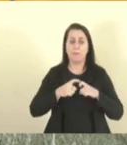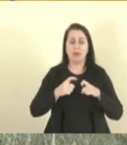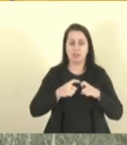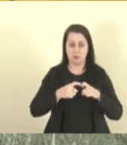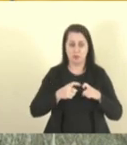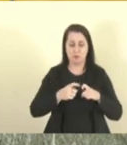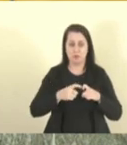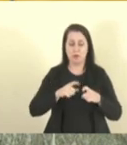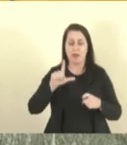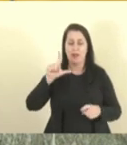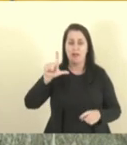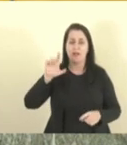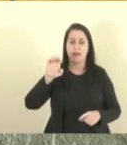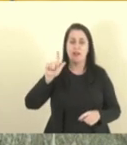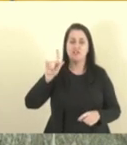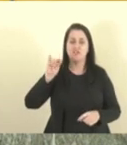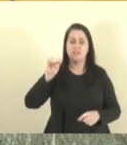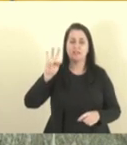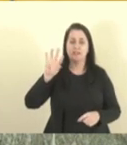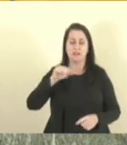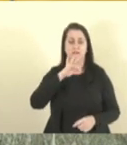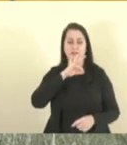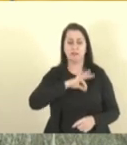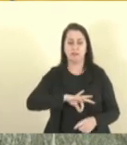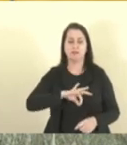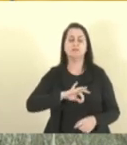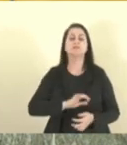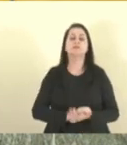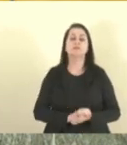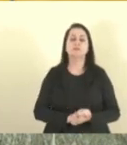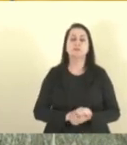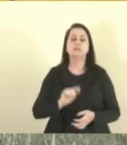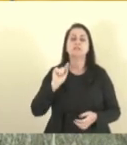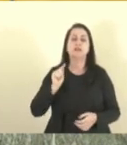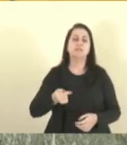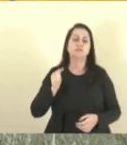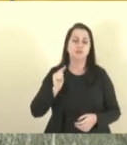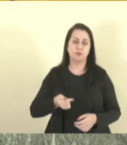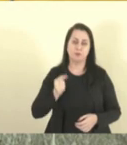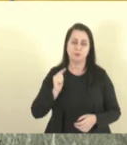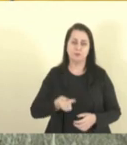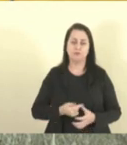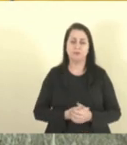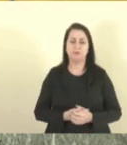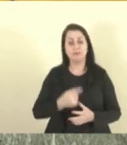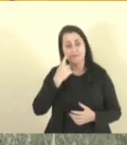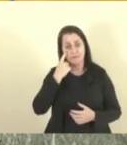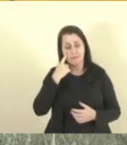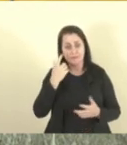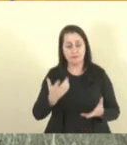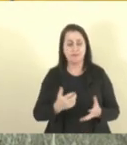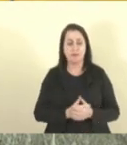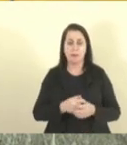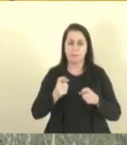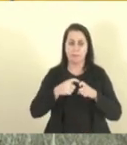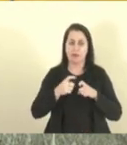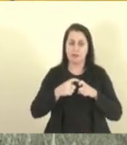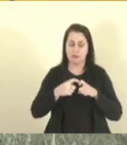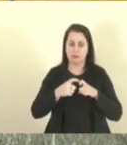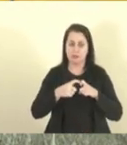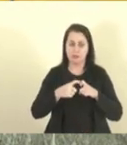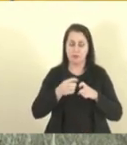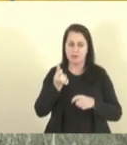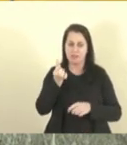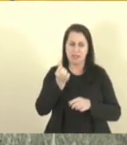aqui no estado do Espírito Santo, ganha, e um perito, ganha pouco mais de 7 mil reais, agora, olha só, o médico, seis